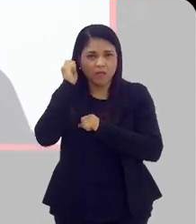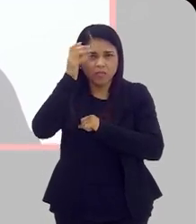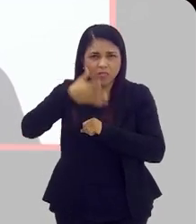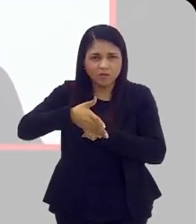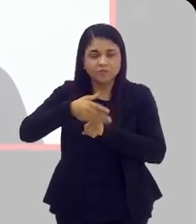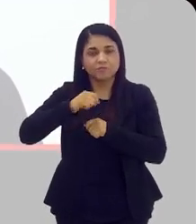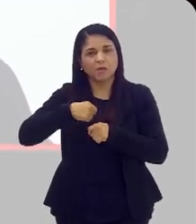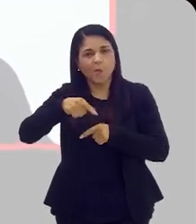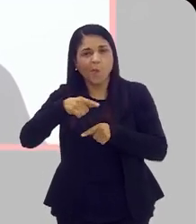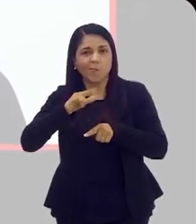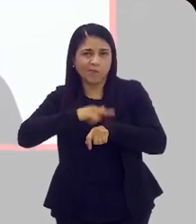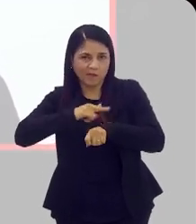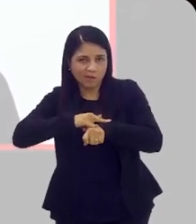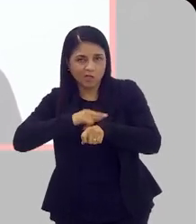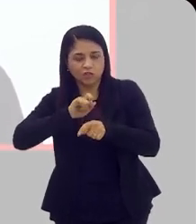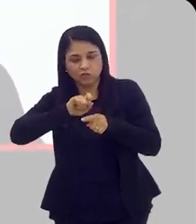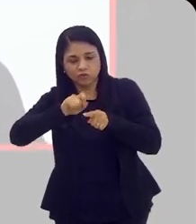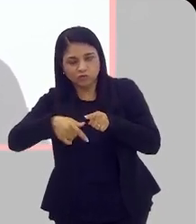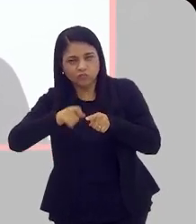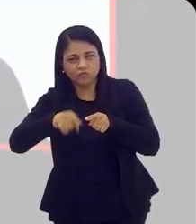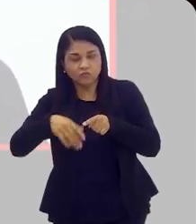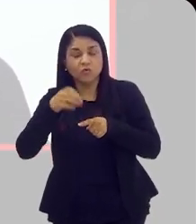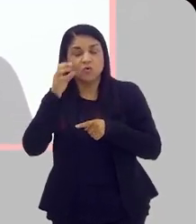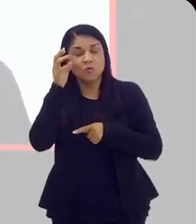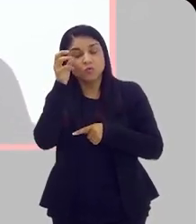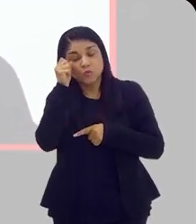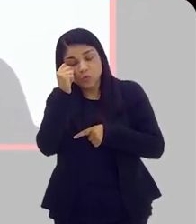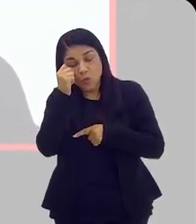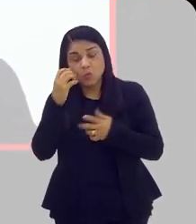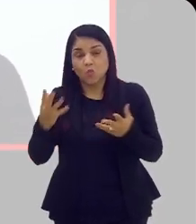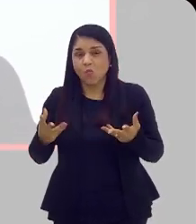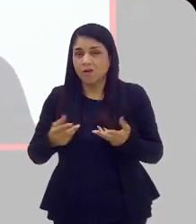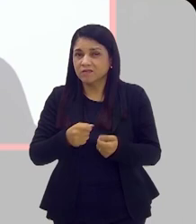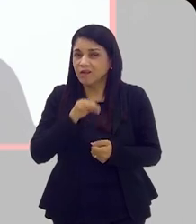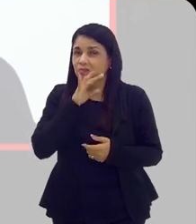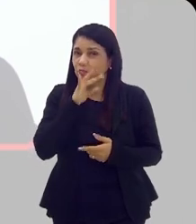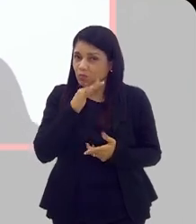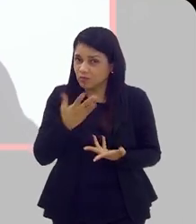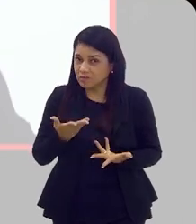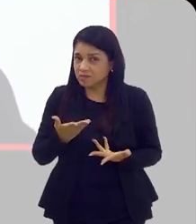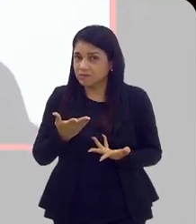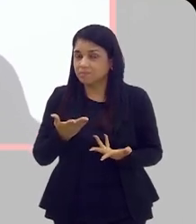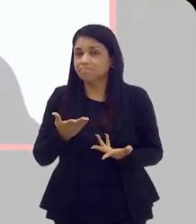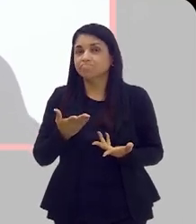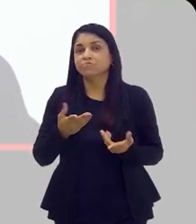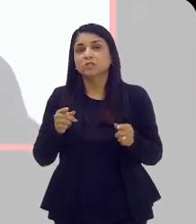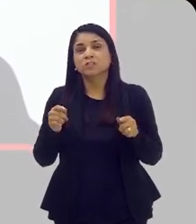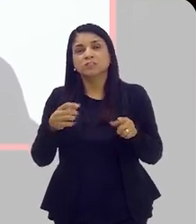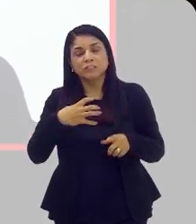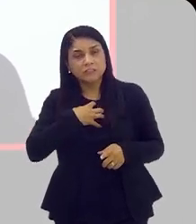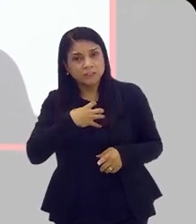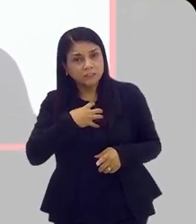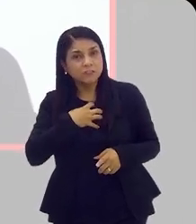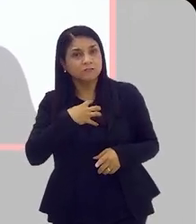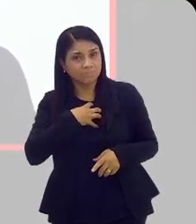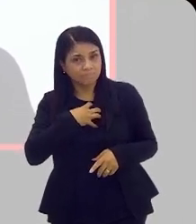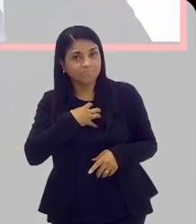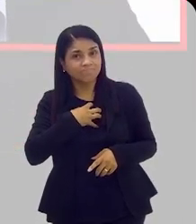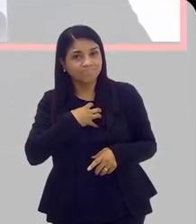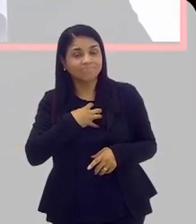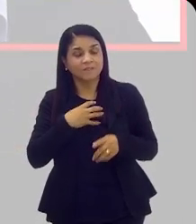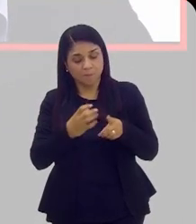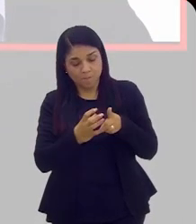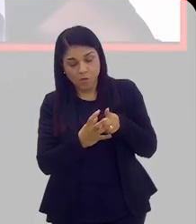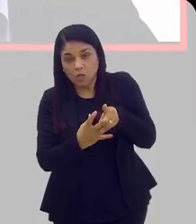quatro, cinco vezes à noite. Então, quer dizer, imagina o sono, como deve ser ruim, né? A qualidade de sono desse paciente. Isso tudo podem ser sintomas